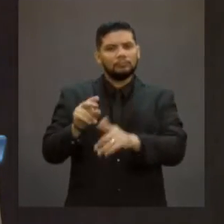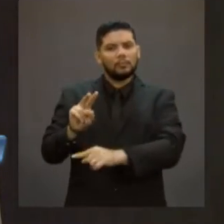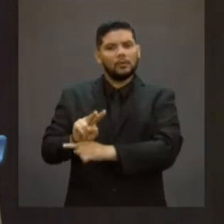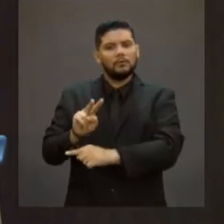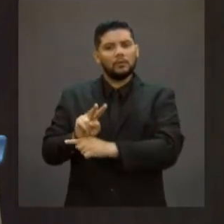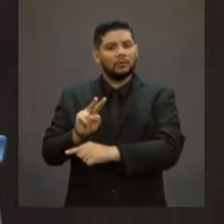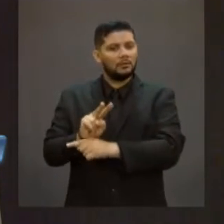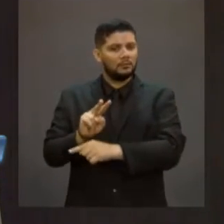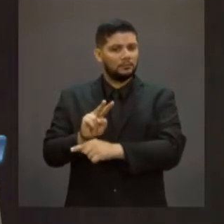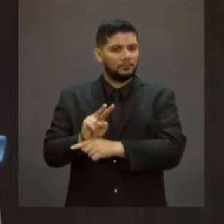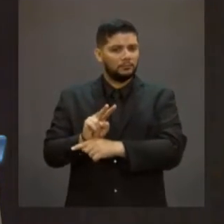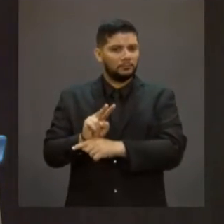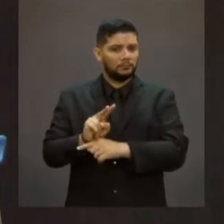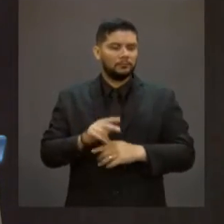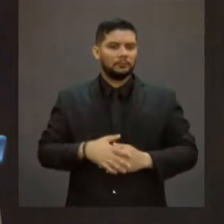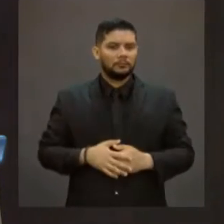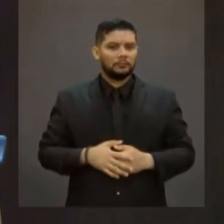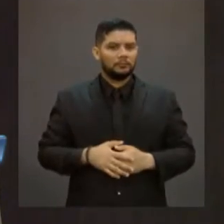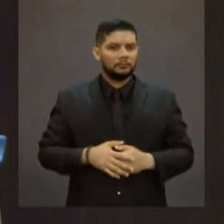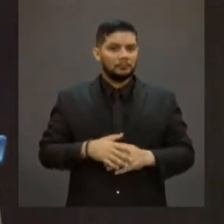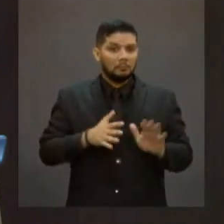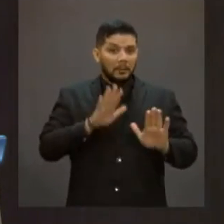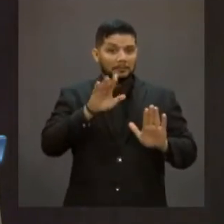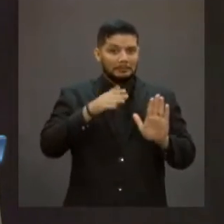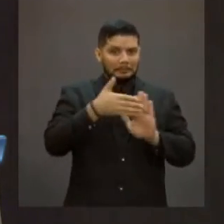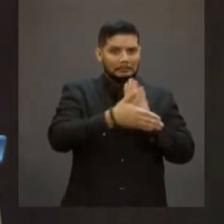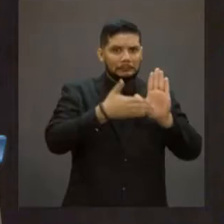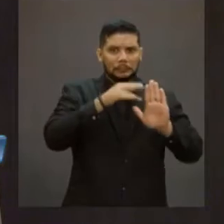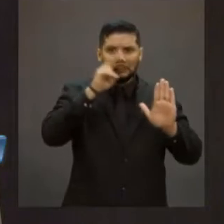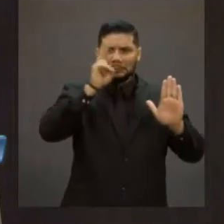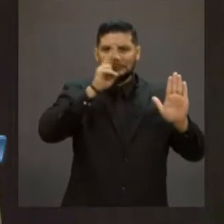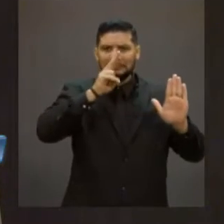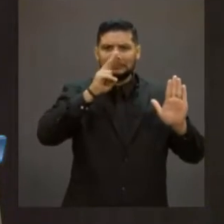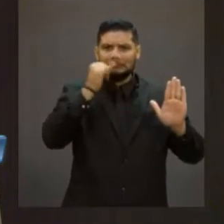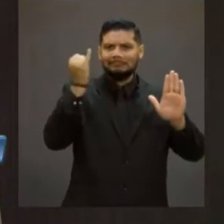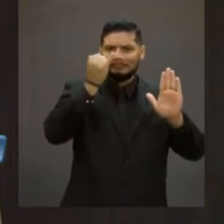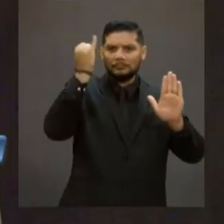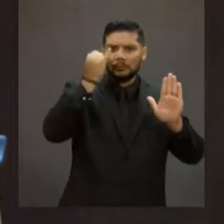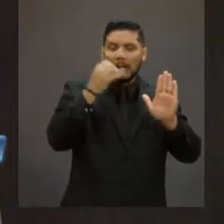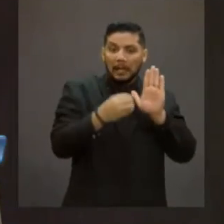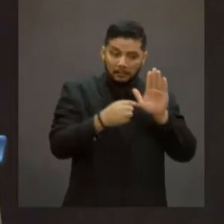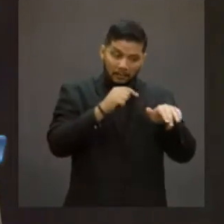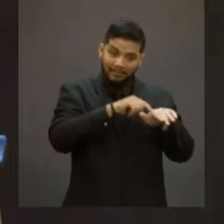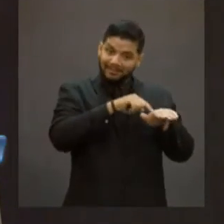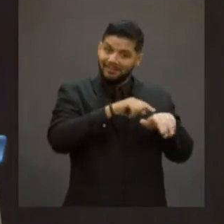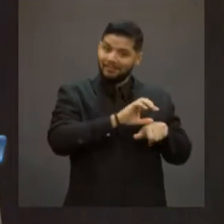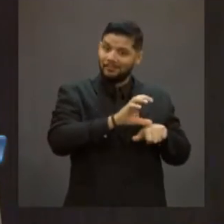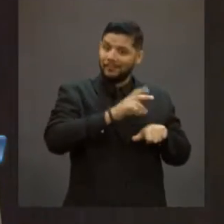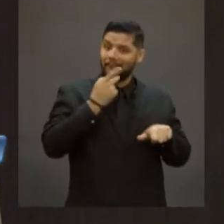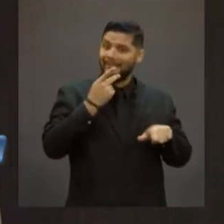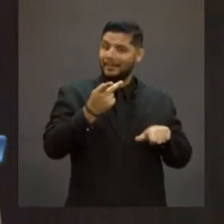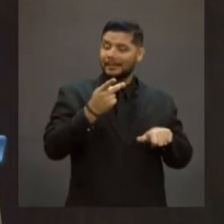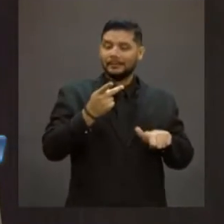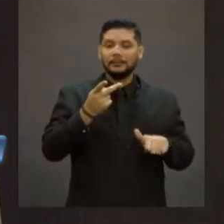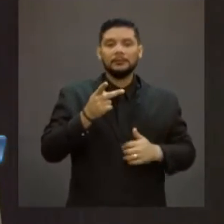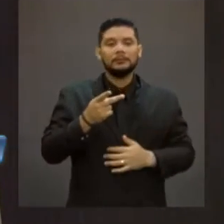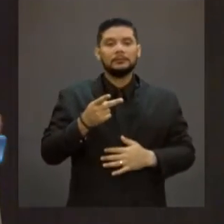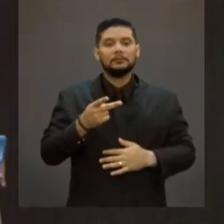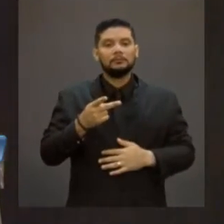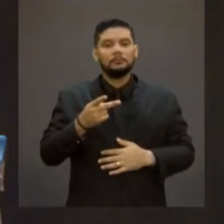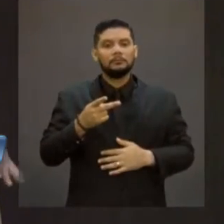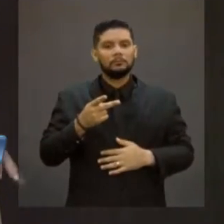quando matéria de relevância e urgência, assim está escrita a Constituição, determinam.